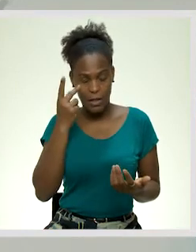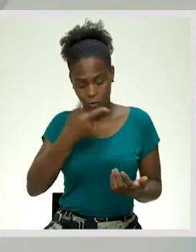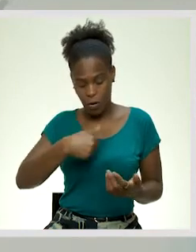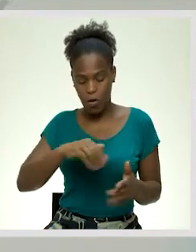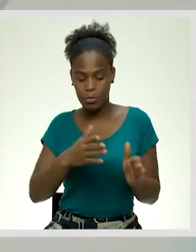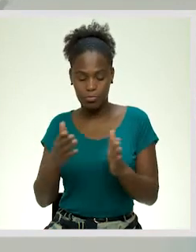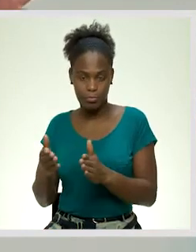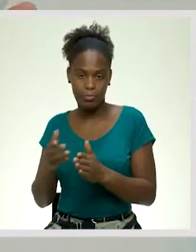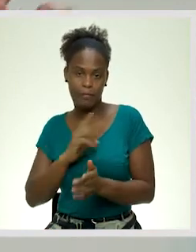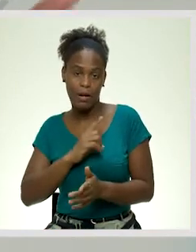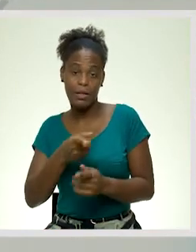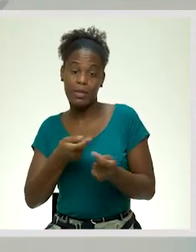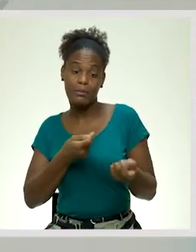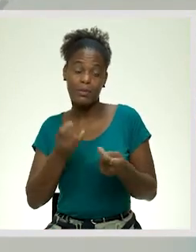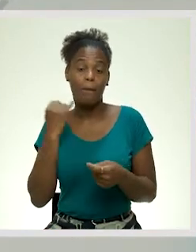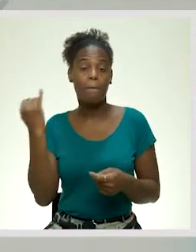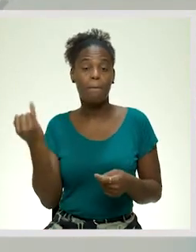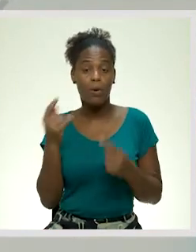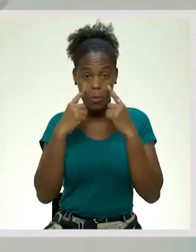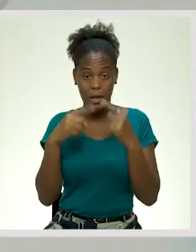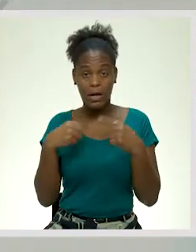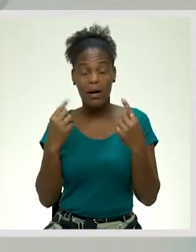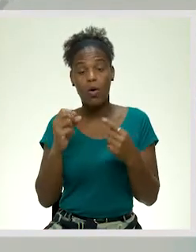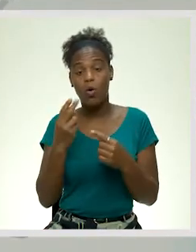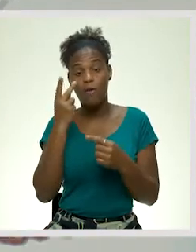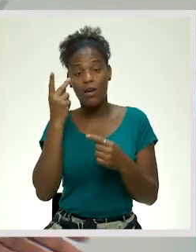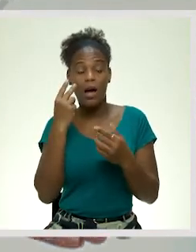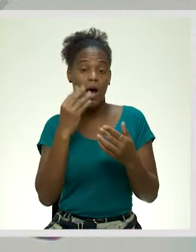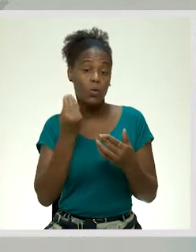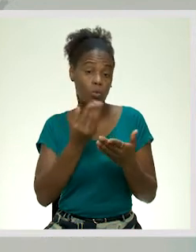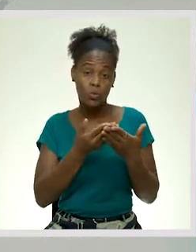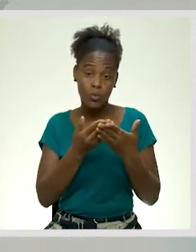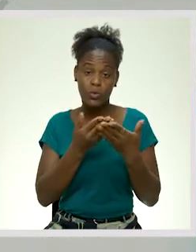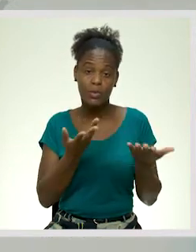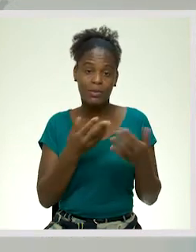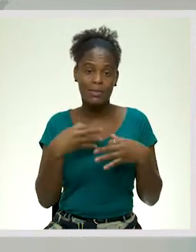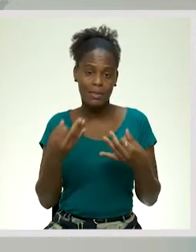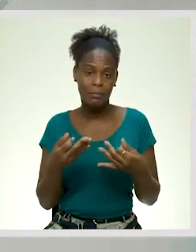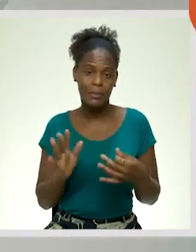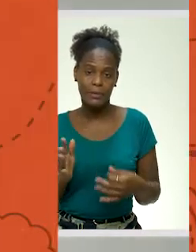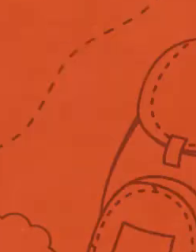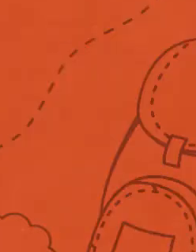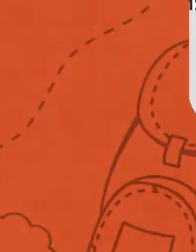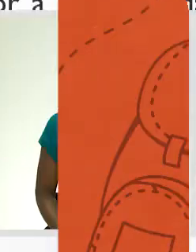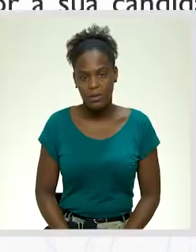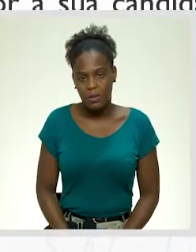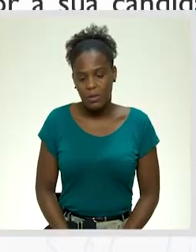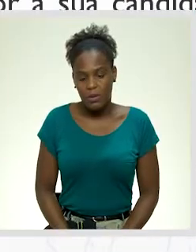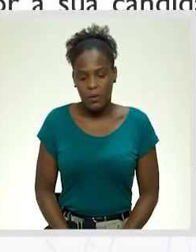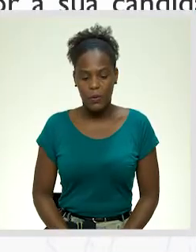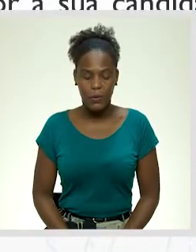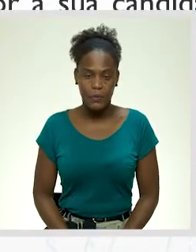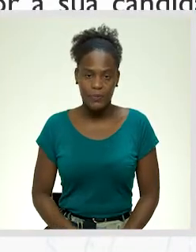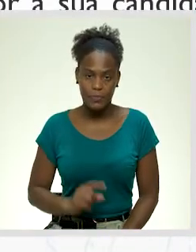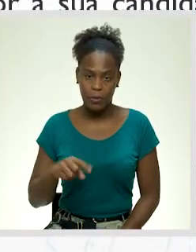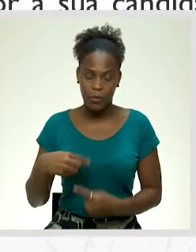vida particular, tanto nas administrações públicas ou à nossa vida académica, estudantil, que nós precisamos sempre. Agora, um